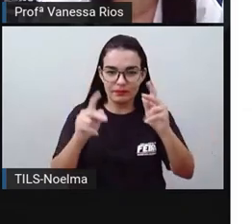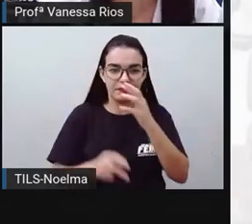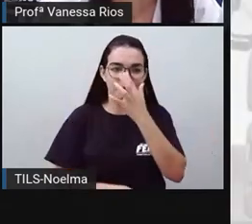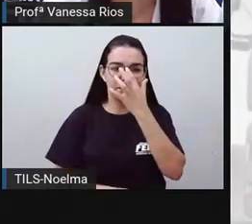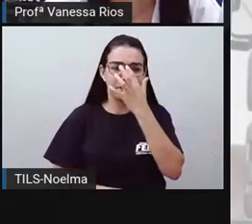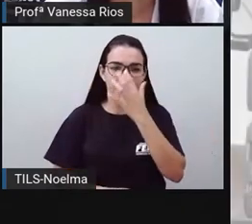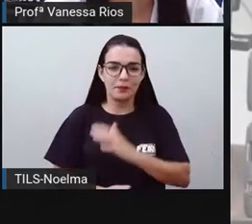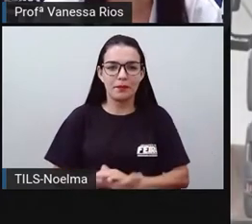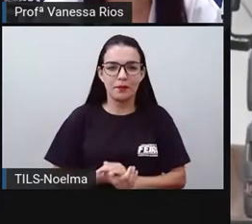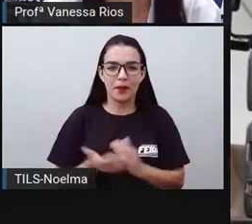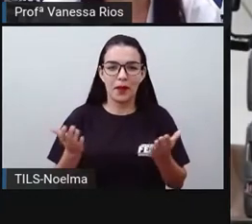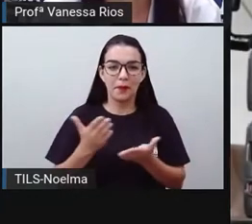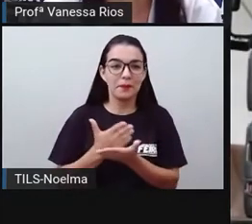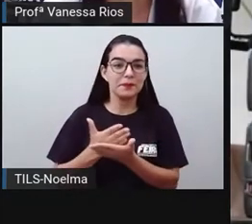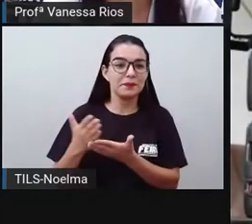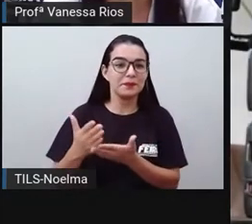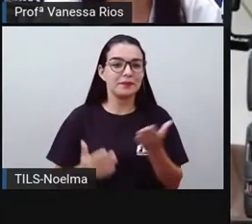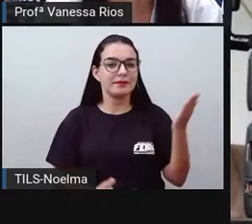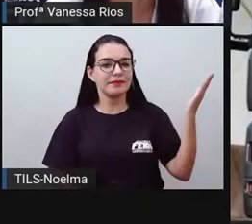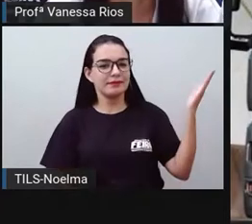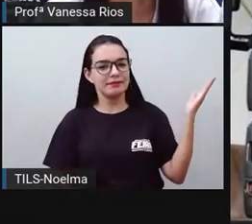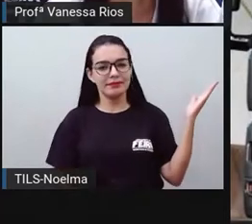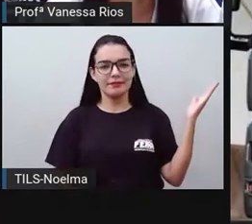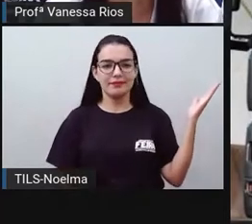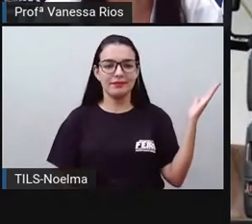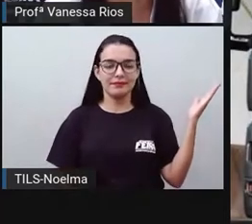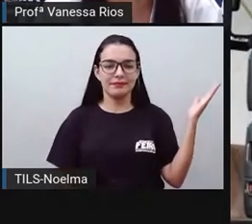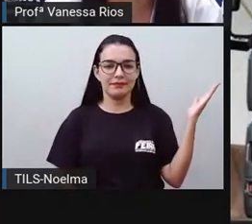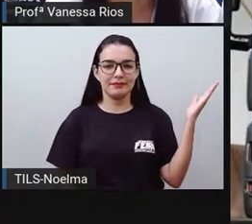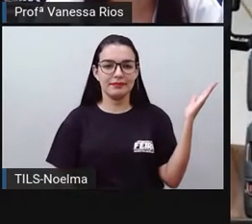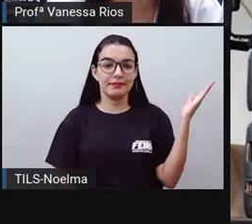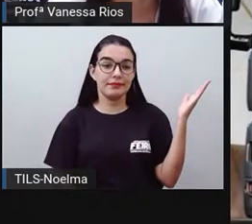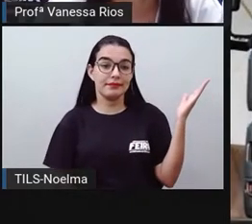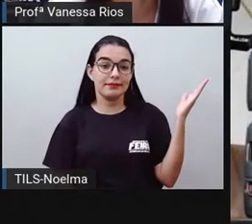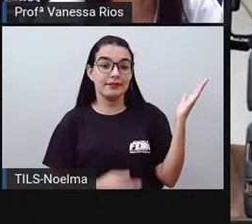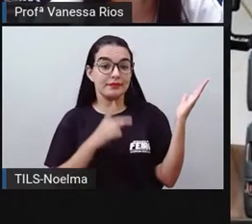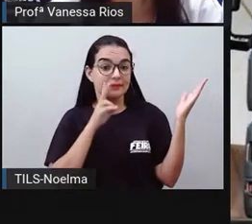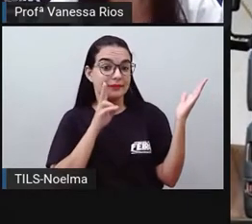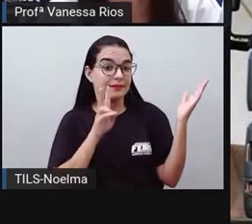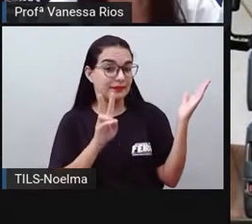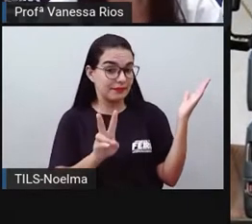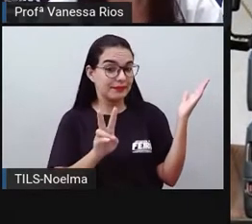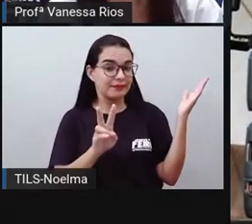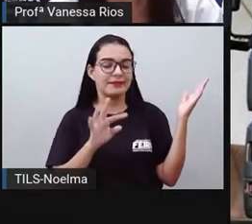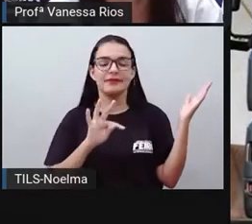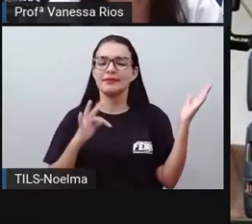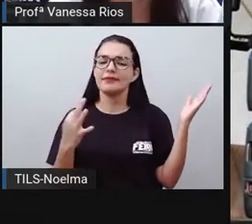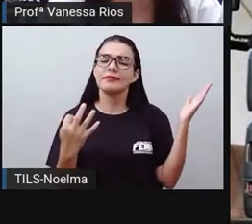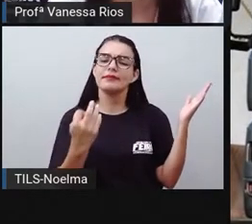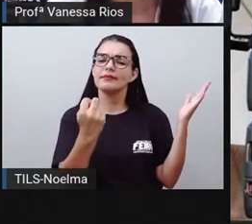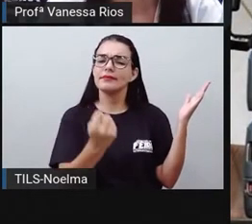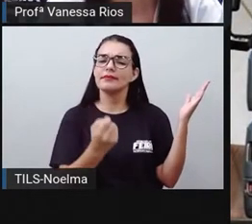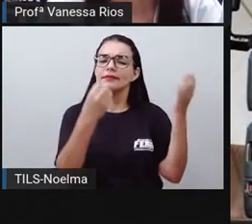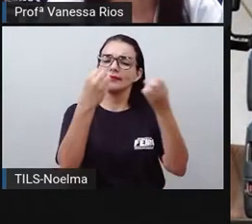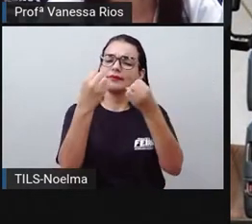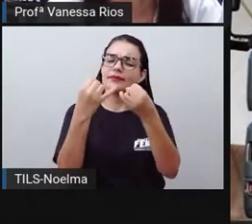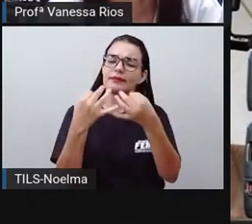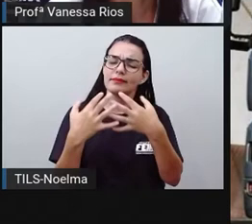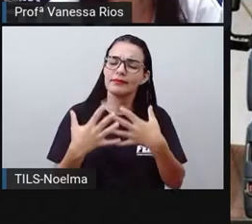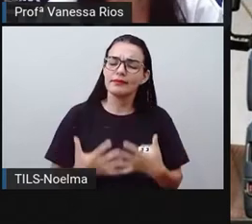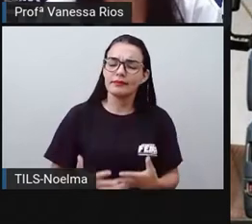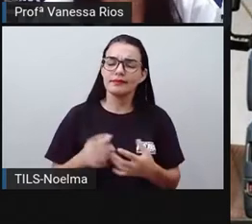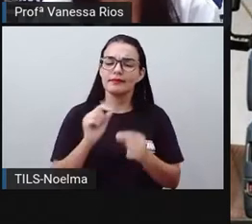E aí, pra começar, a faz essa imagem refletindo tudo que a PRO já inicialmente falou, não é? Que os